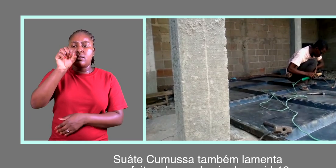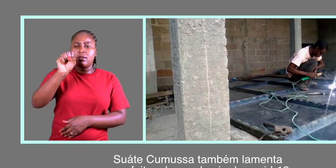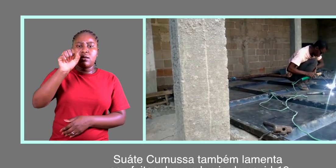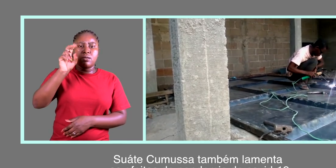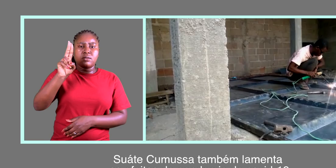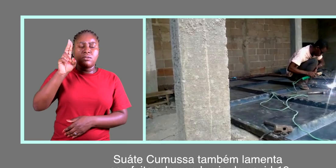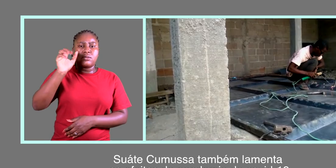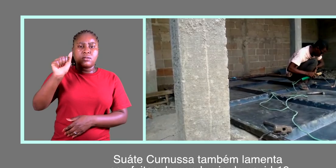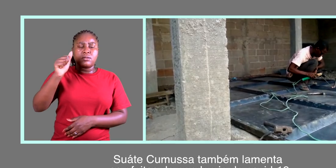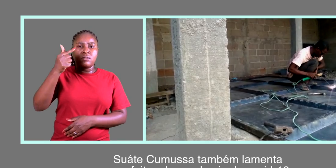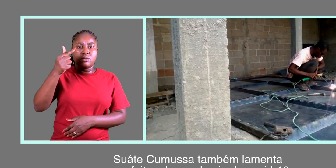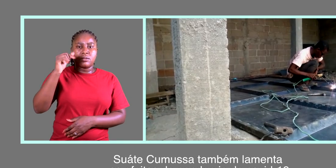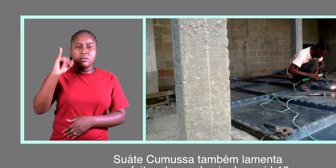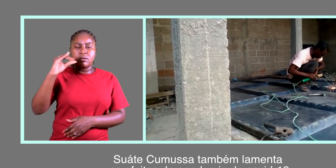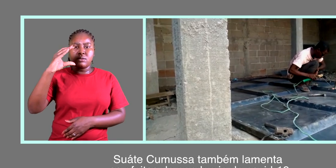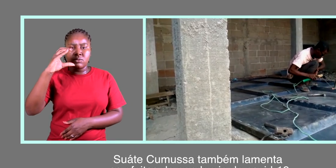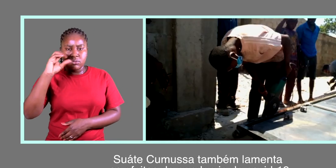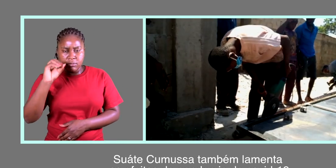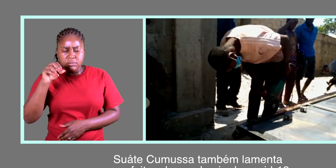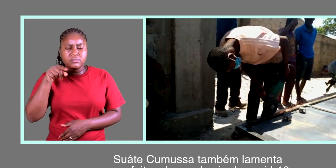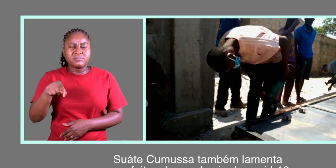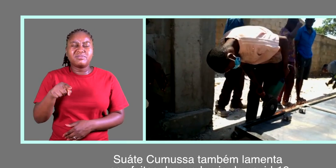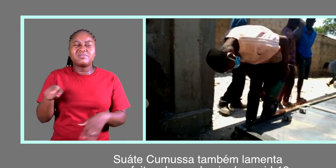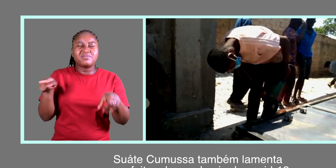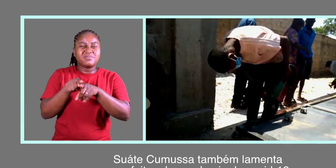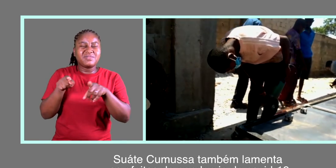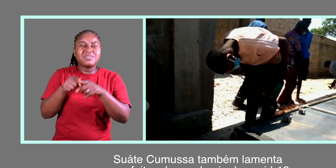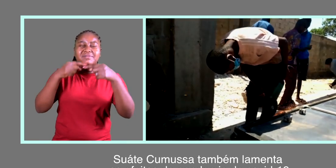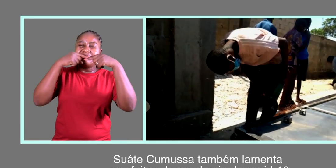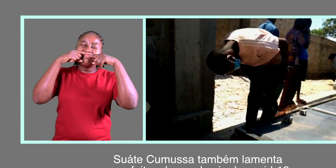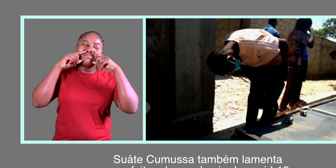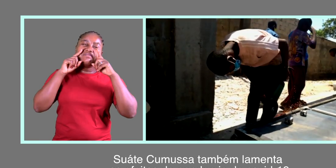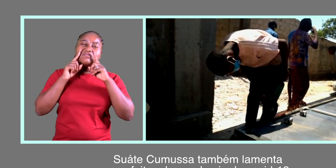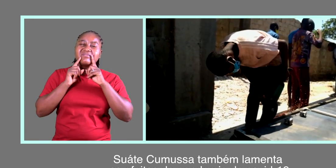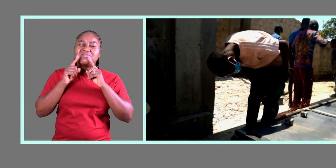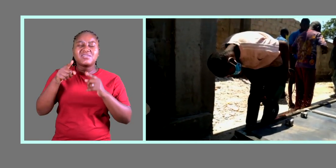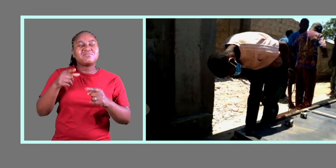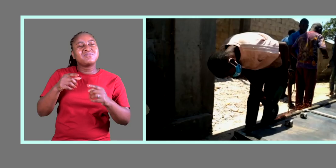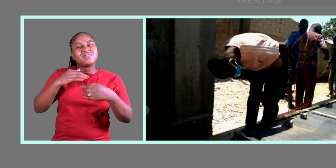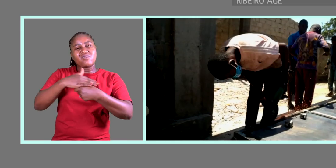Suatiko Moussa também lamenta os efeitos da pandemia da Covid-19.